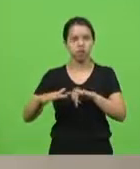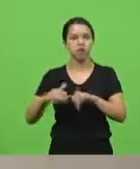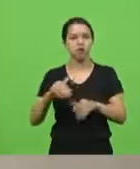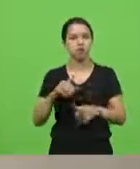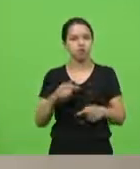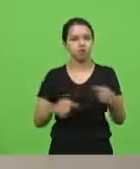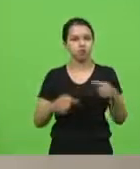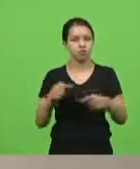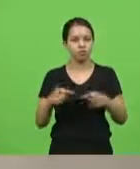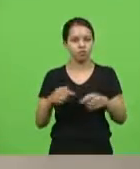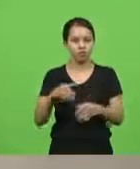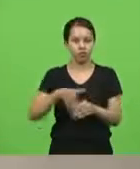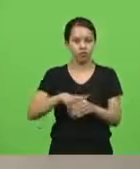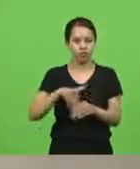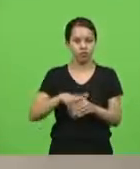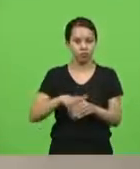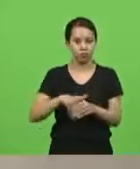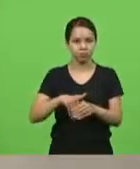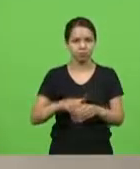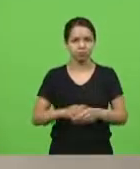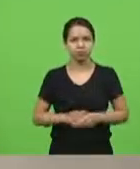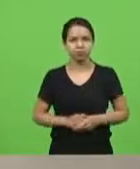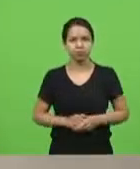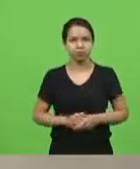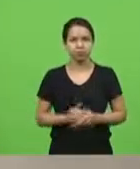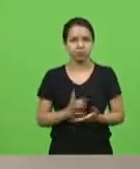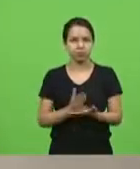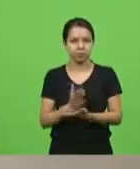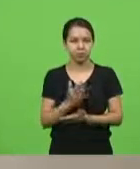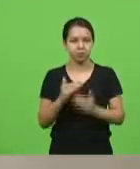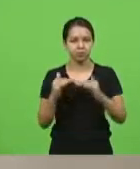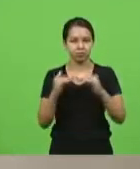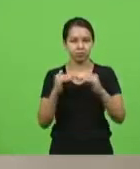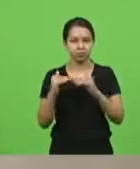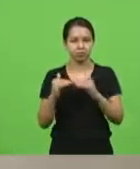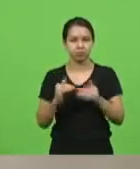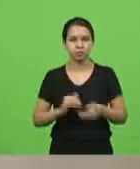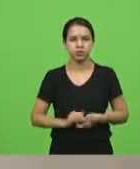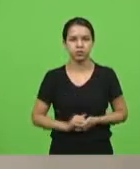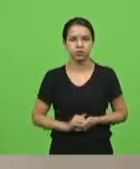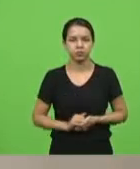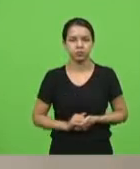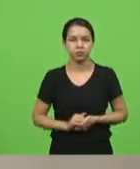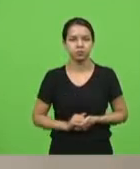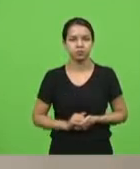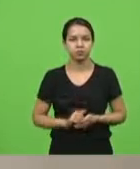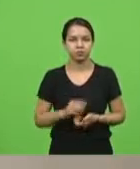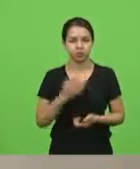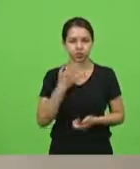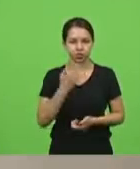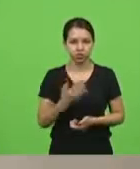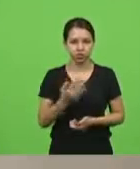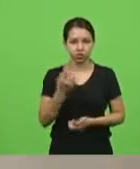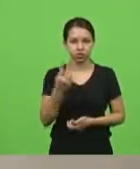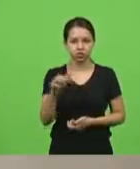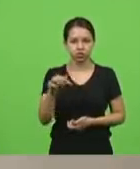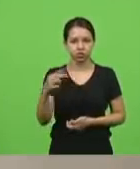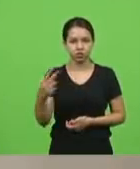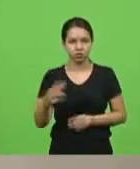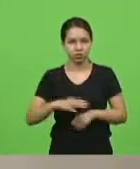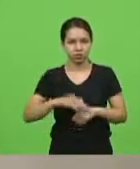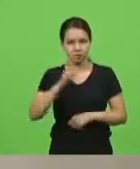deputados que aprovam permanência como se encontra, aprovado por unanimidade. Pedido de informação 172, autor deputado João Amin,